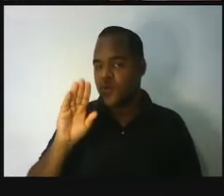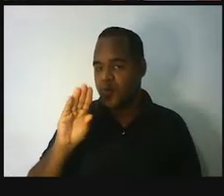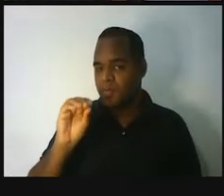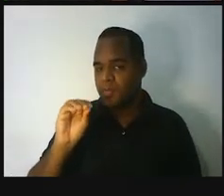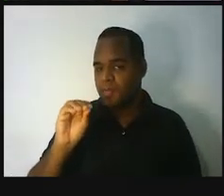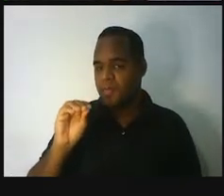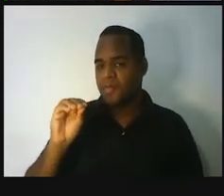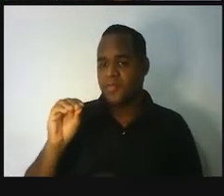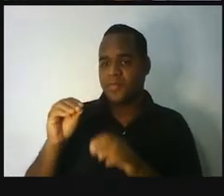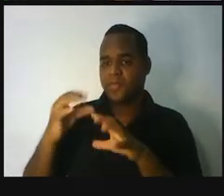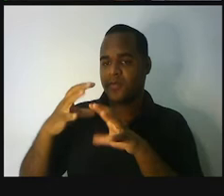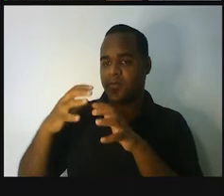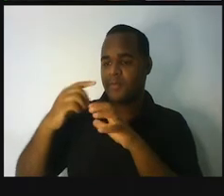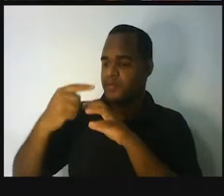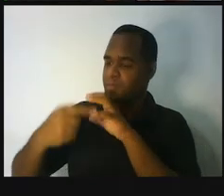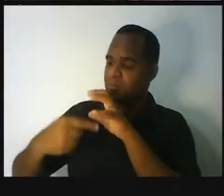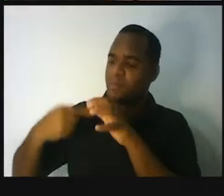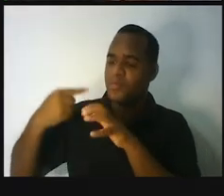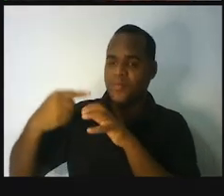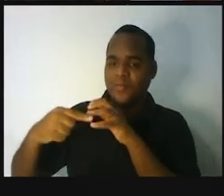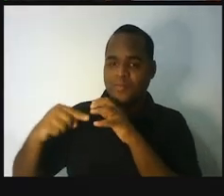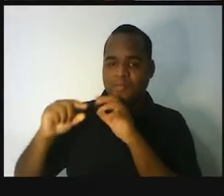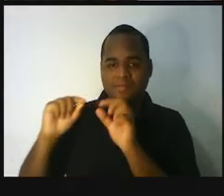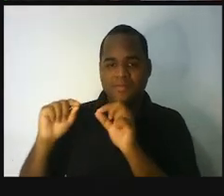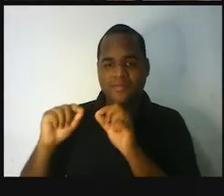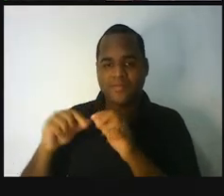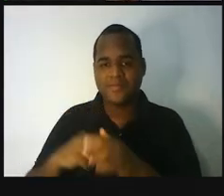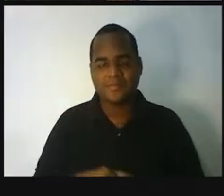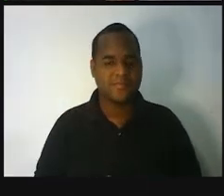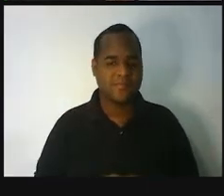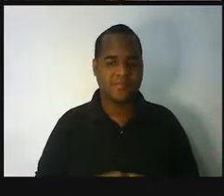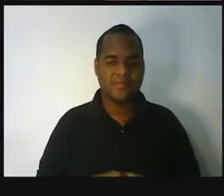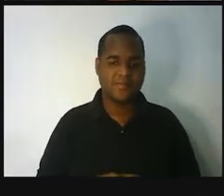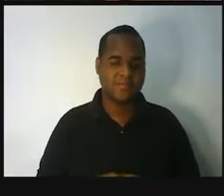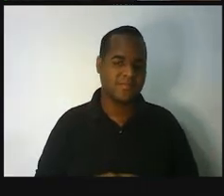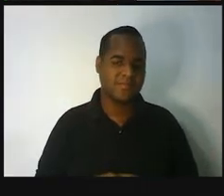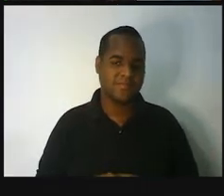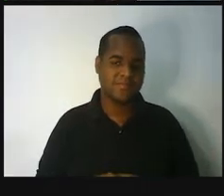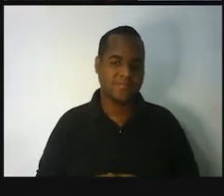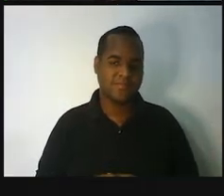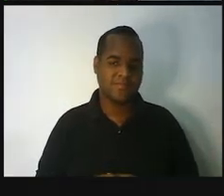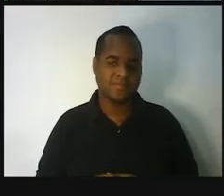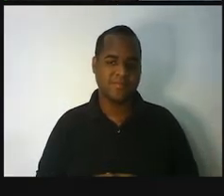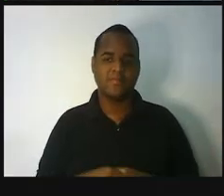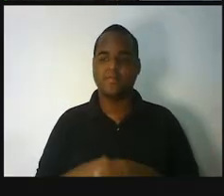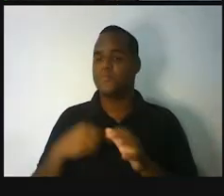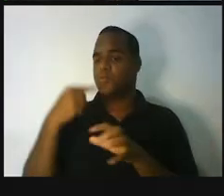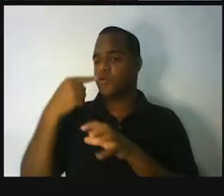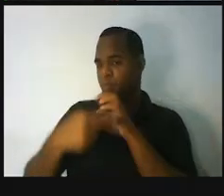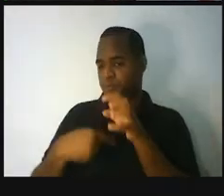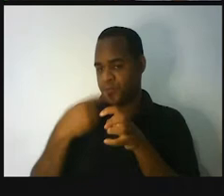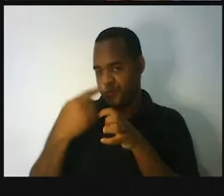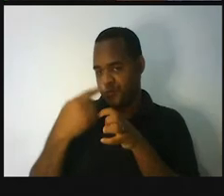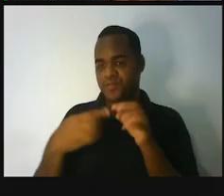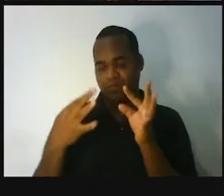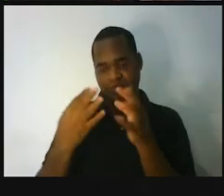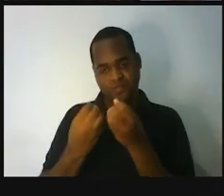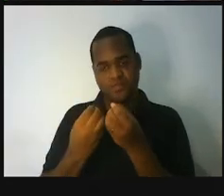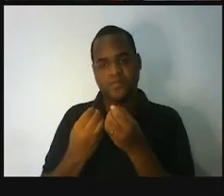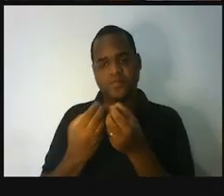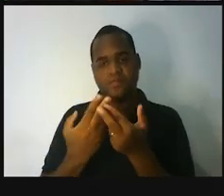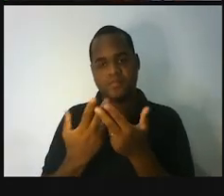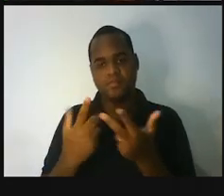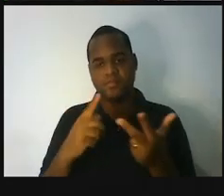Dá uma pesquisadinha rapidinho. Global da ideia de todo mundo. Juntar